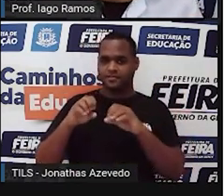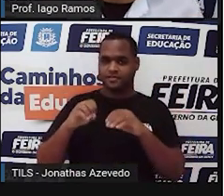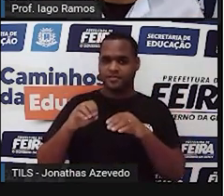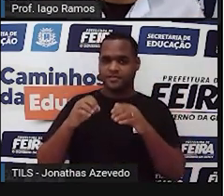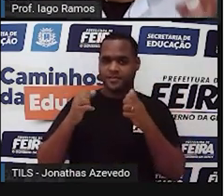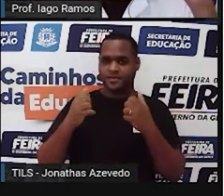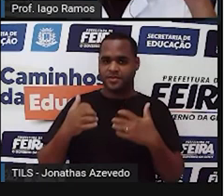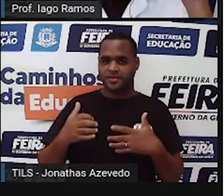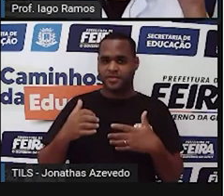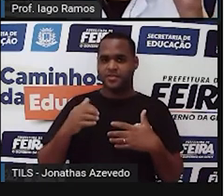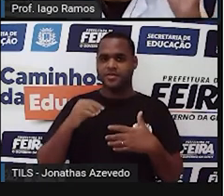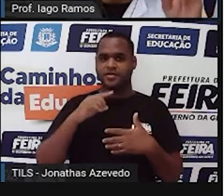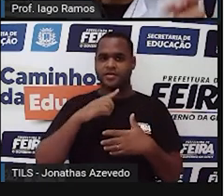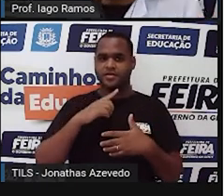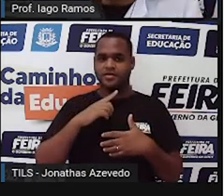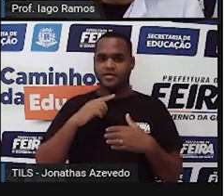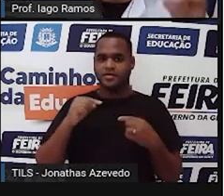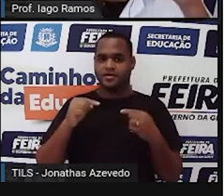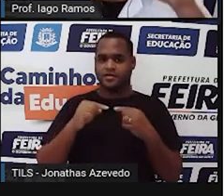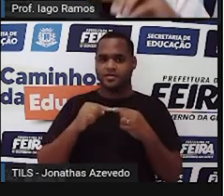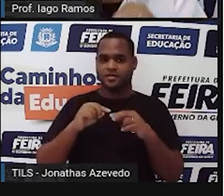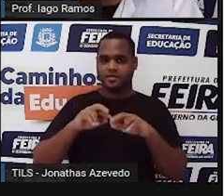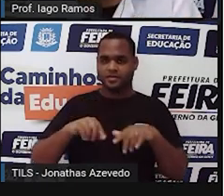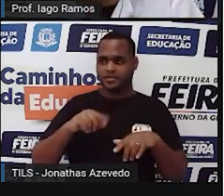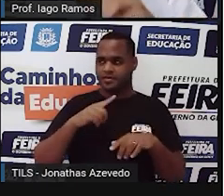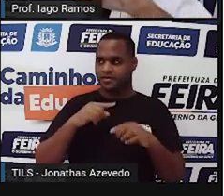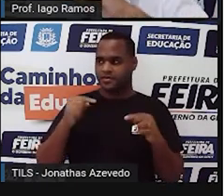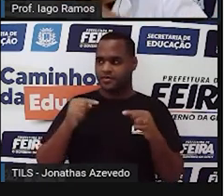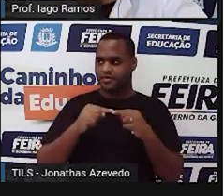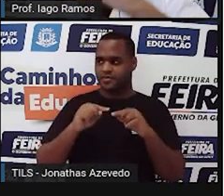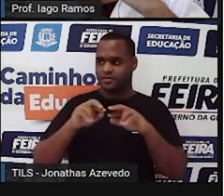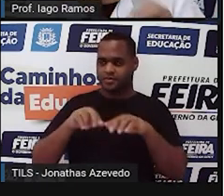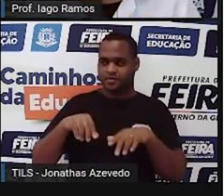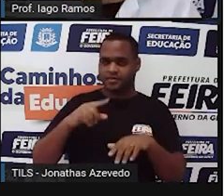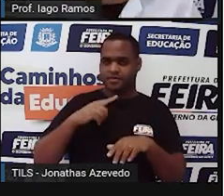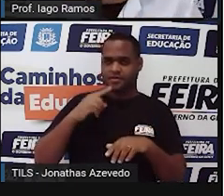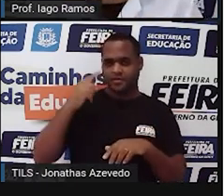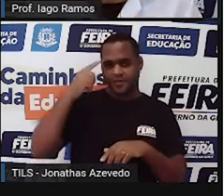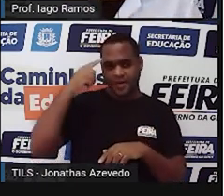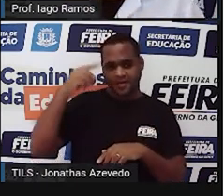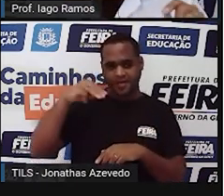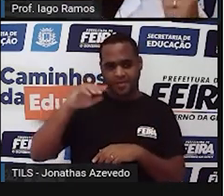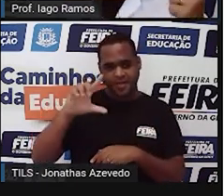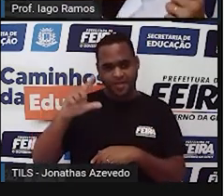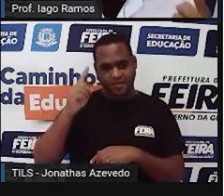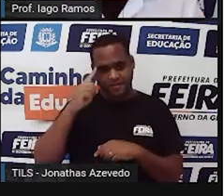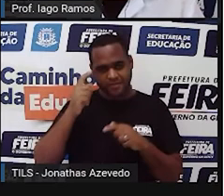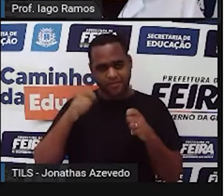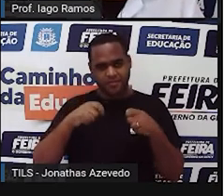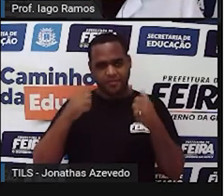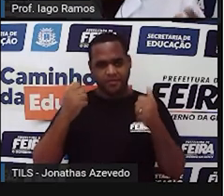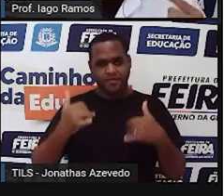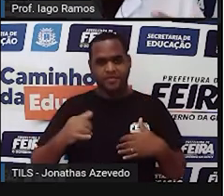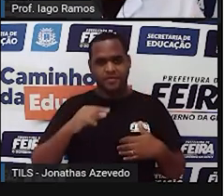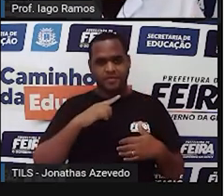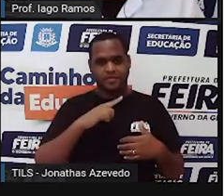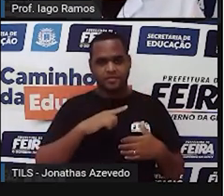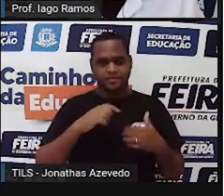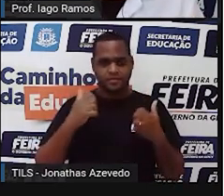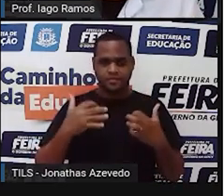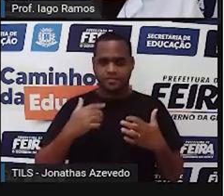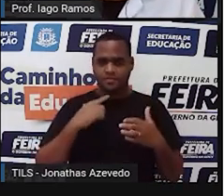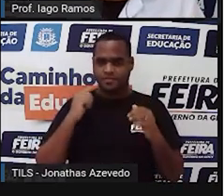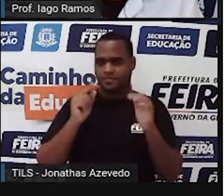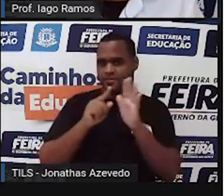quantos mililitros cabem em 2 litros? Essa pergunta poderia ser